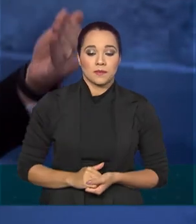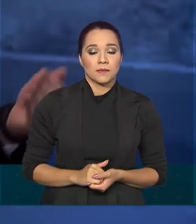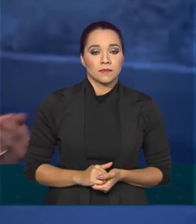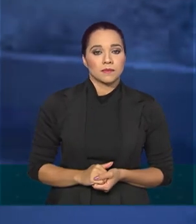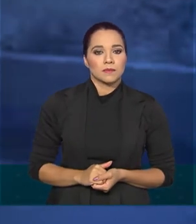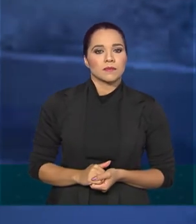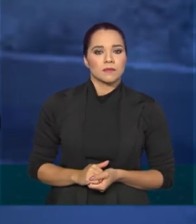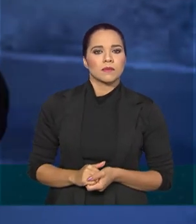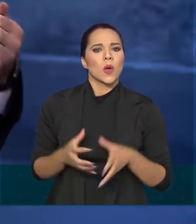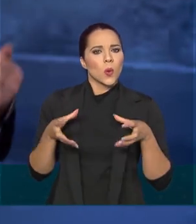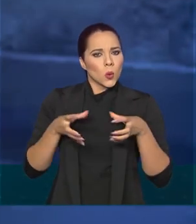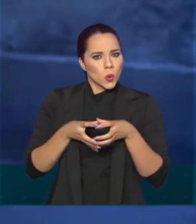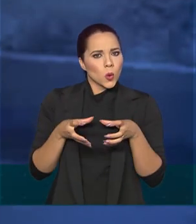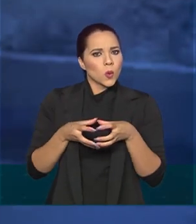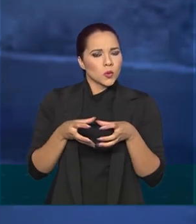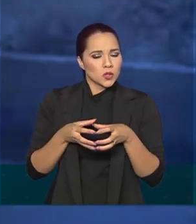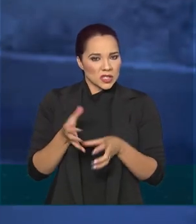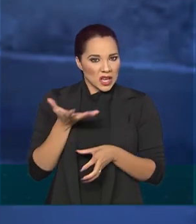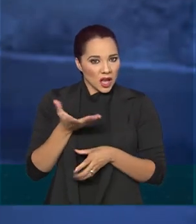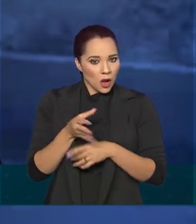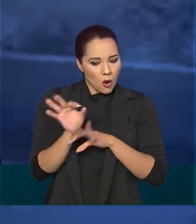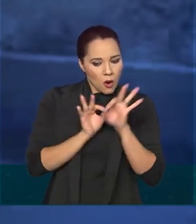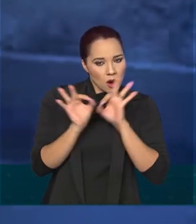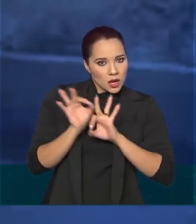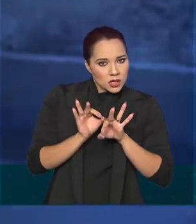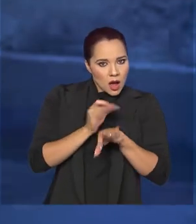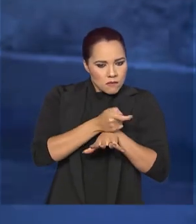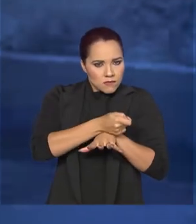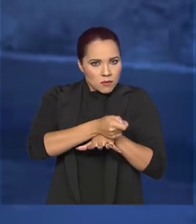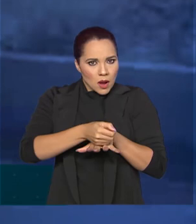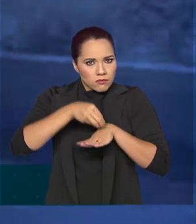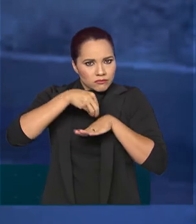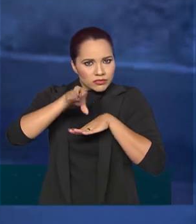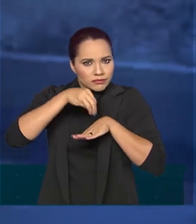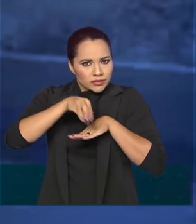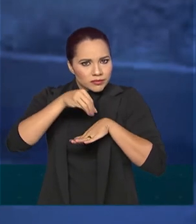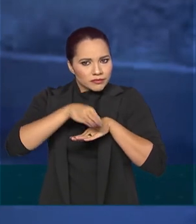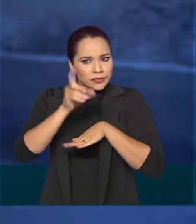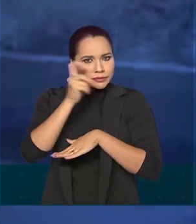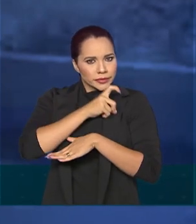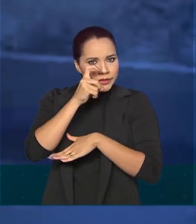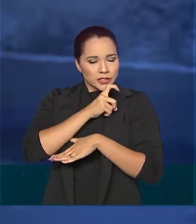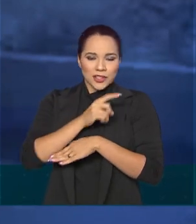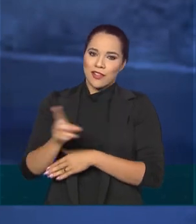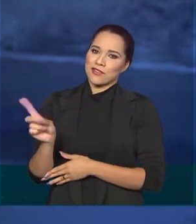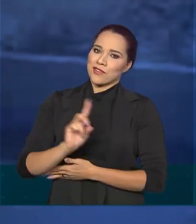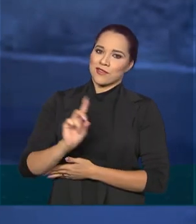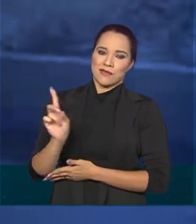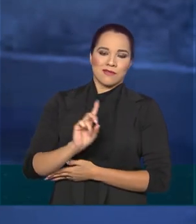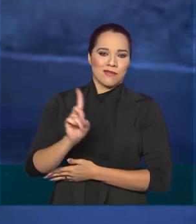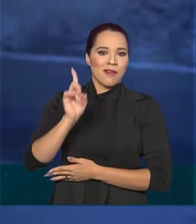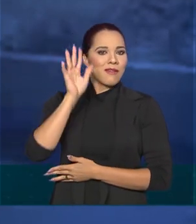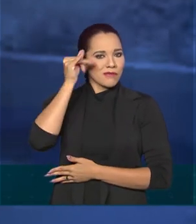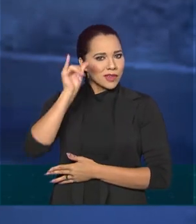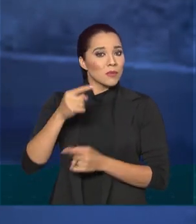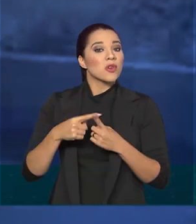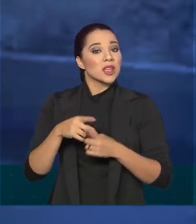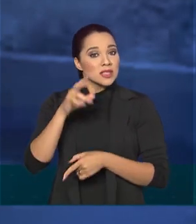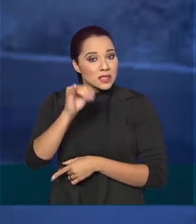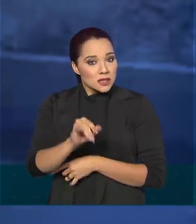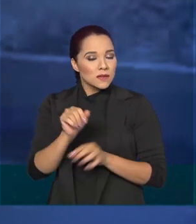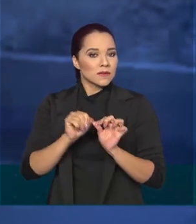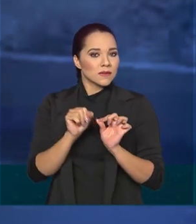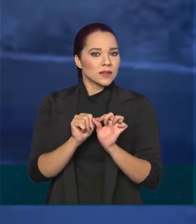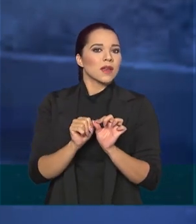que queiram se organizar para disseminar notícias falsas, não o façam, porque se o fizerem